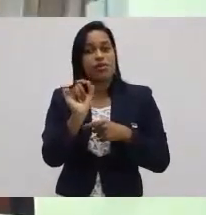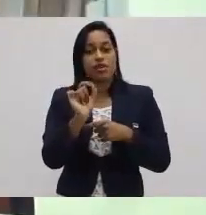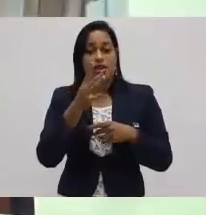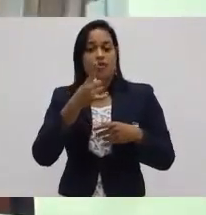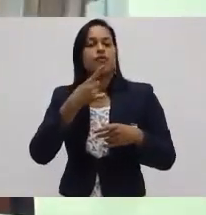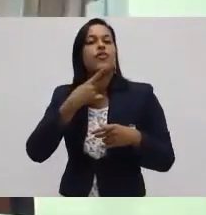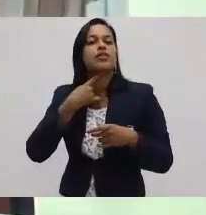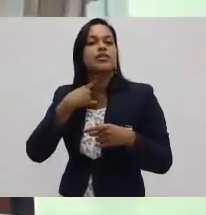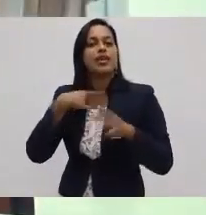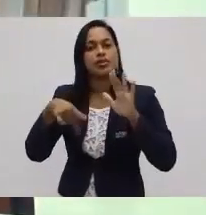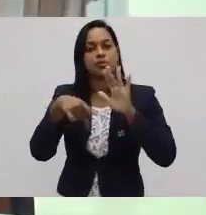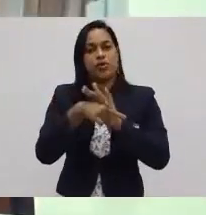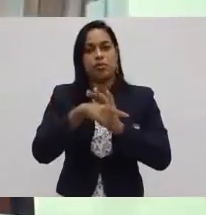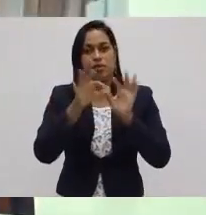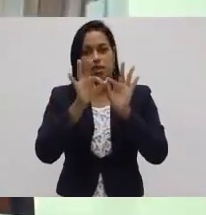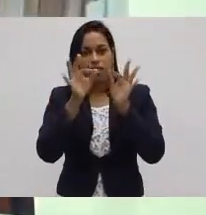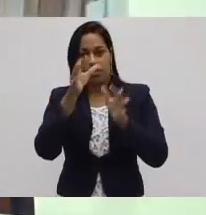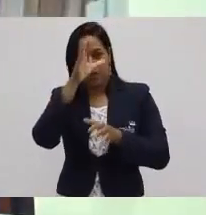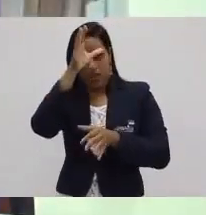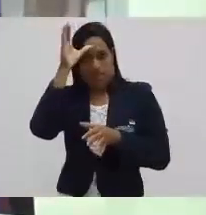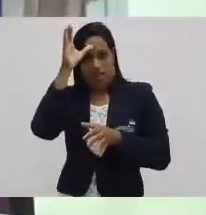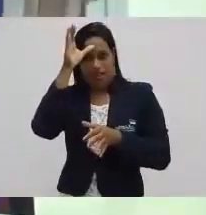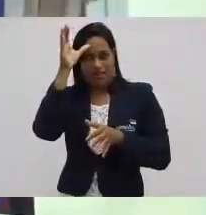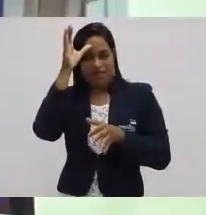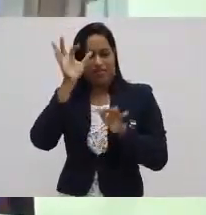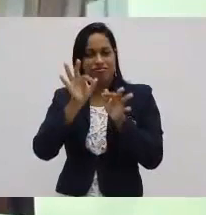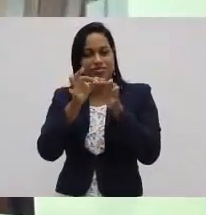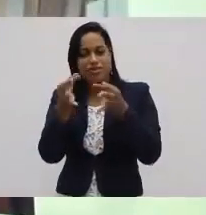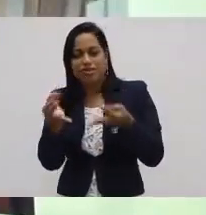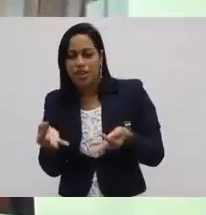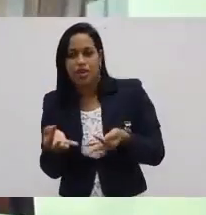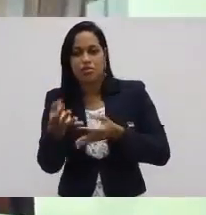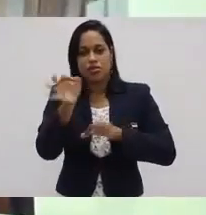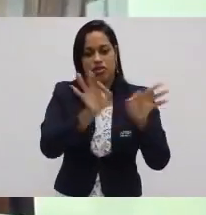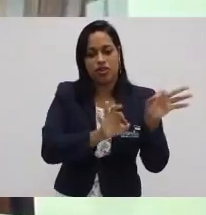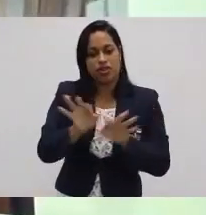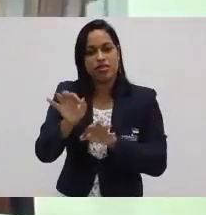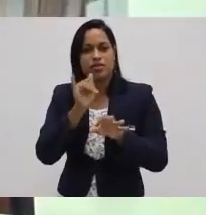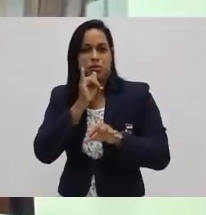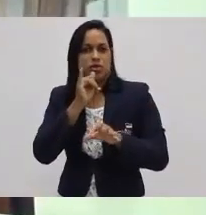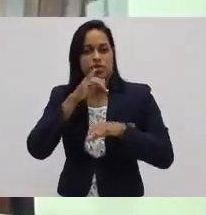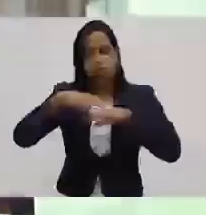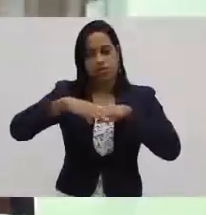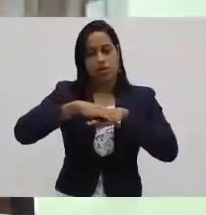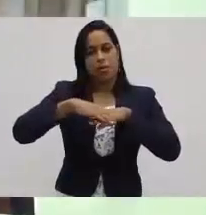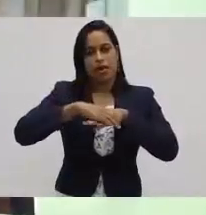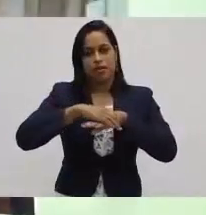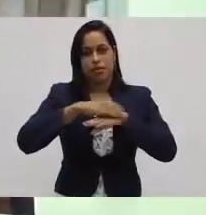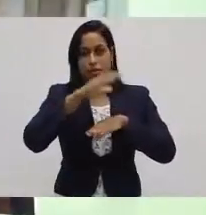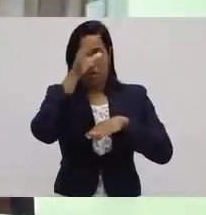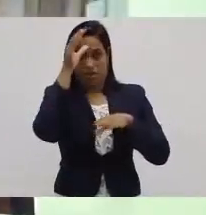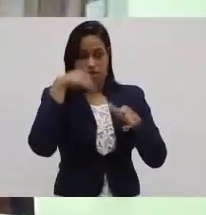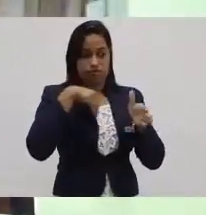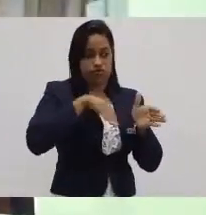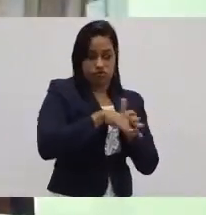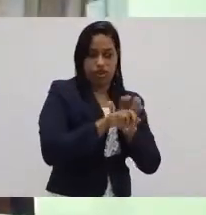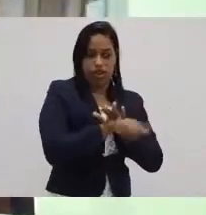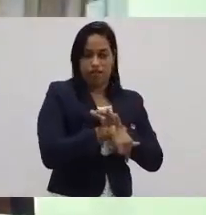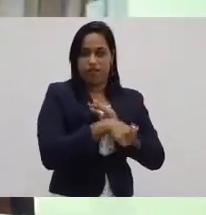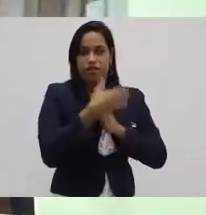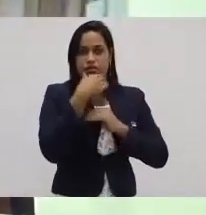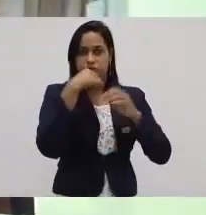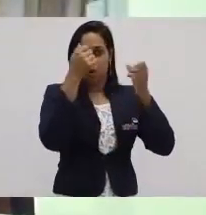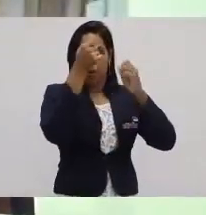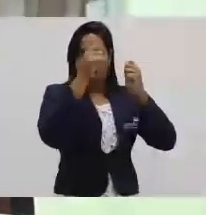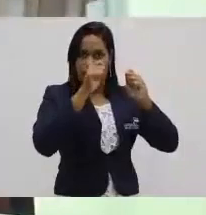desejo do cliente. Na produção artesanal, vamos ter a ideia de um sapato. O cliente chegava até o artesão,